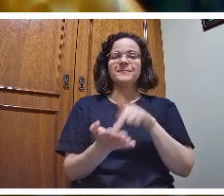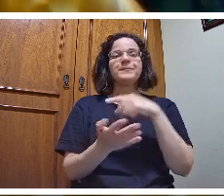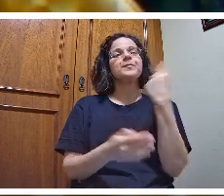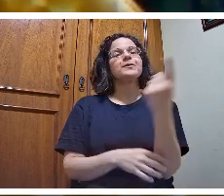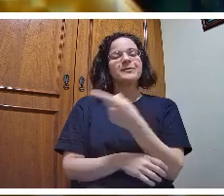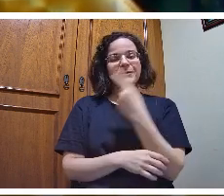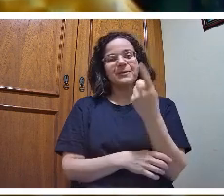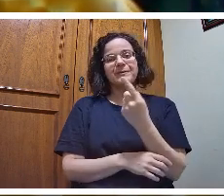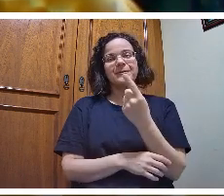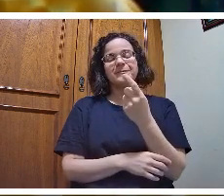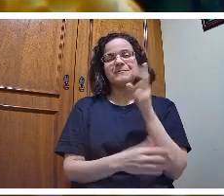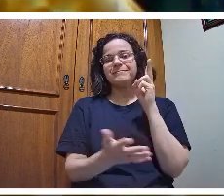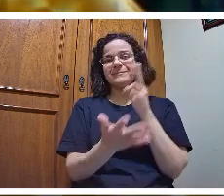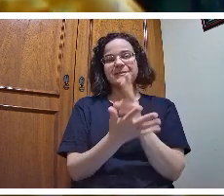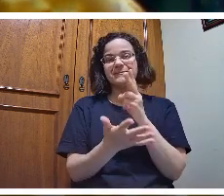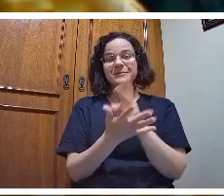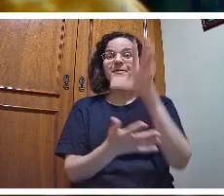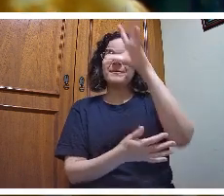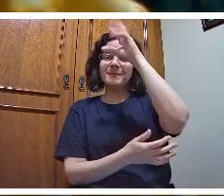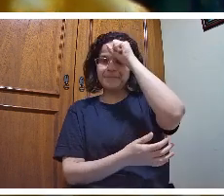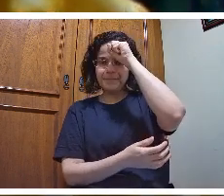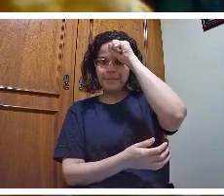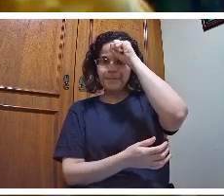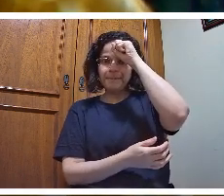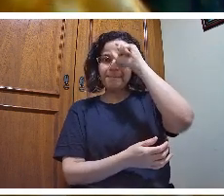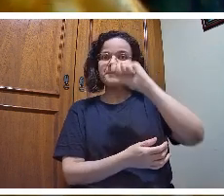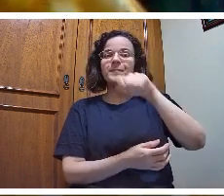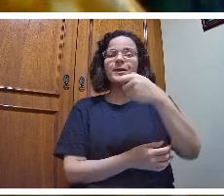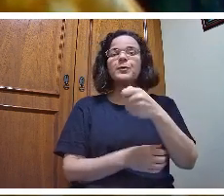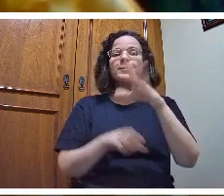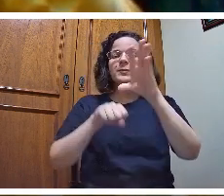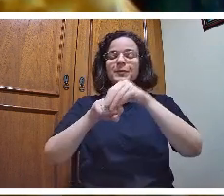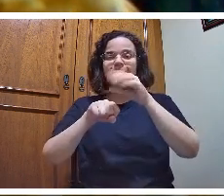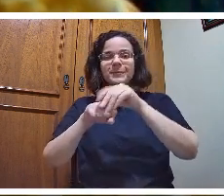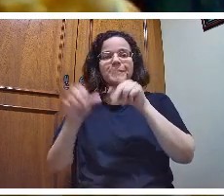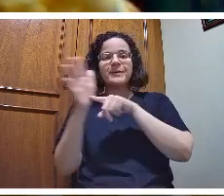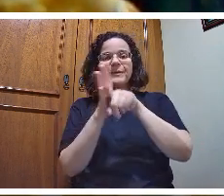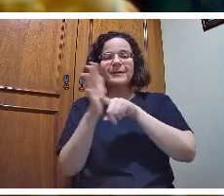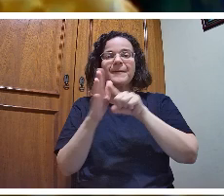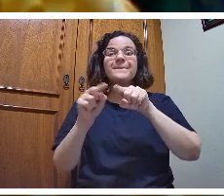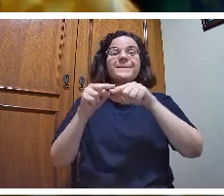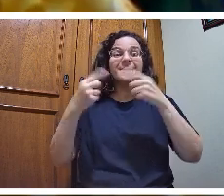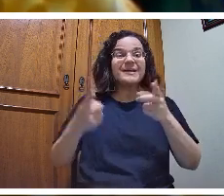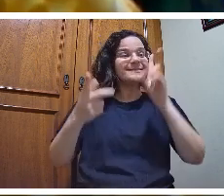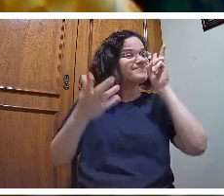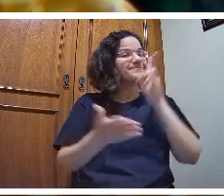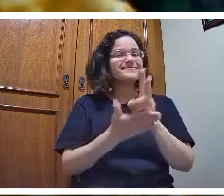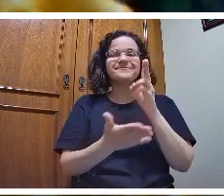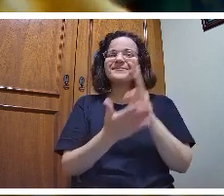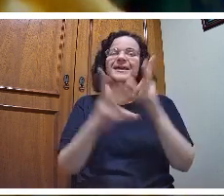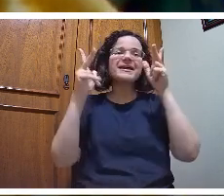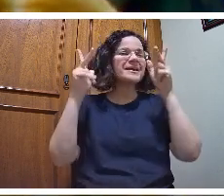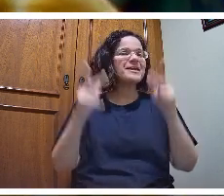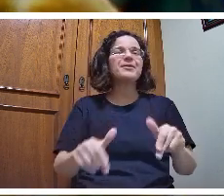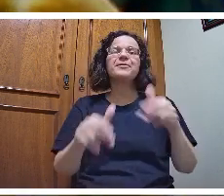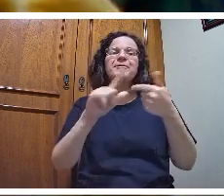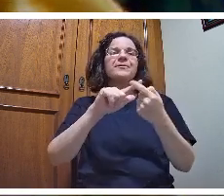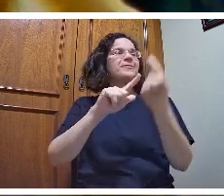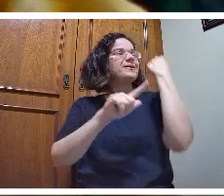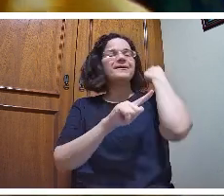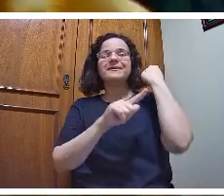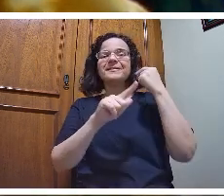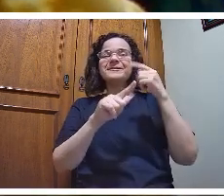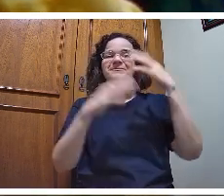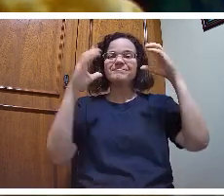questão do conhecimento científico e, mesmo assim, permanecemos enquanto sujeitos, às vezes, falando as mesmas